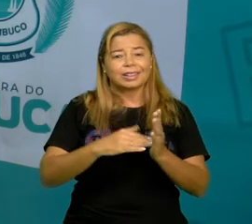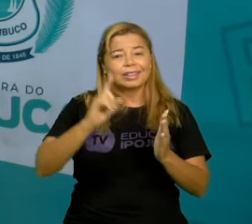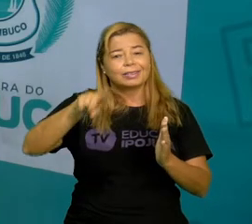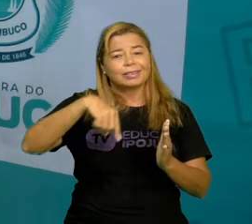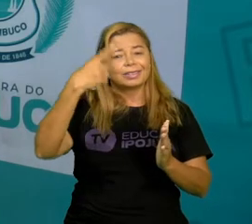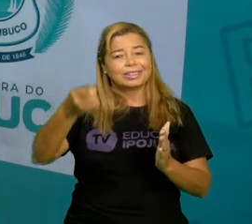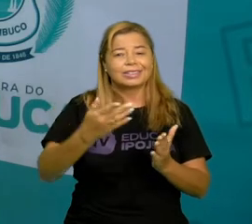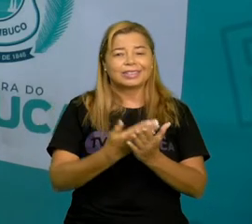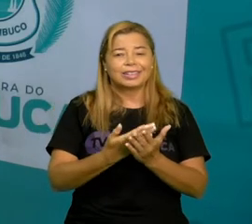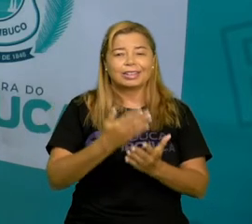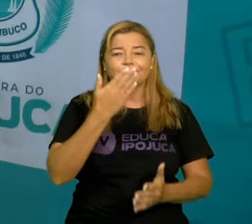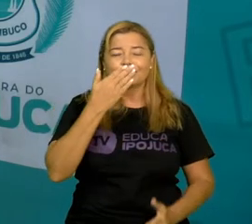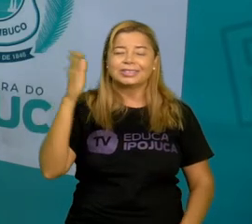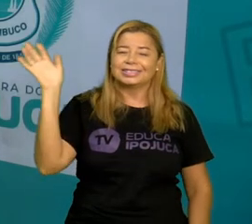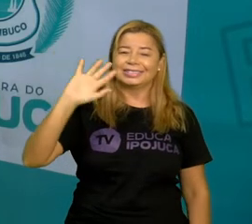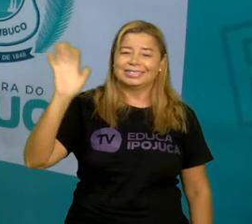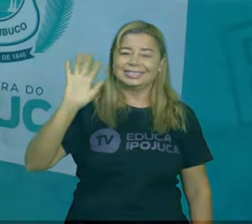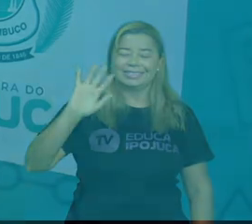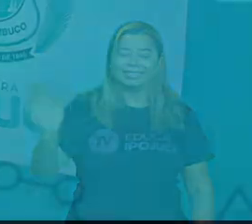aula!